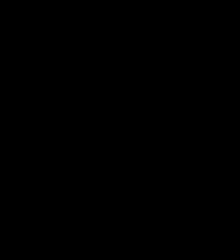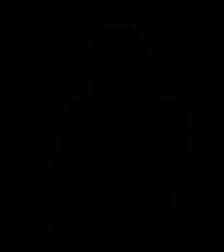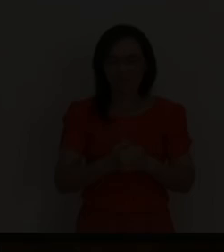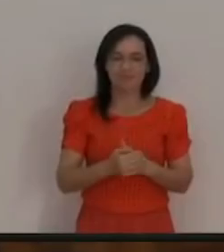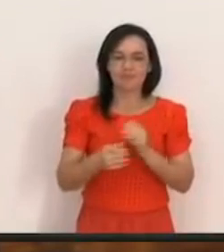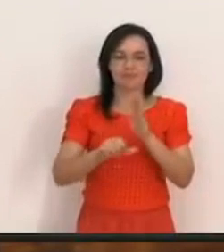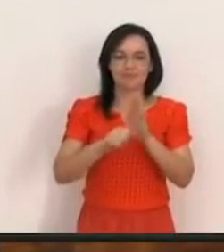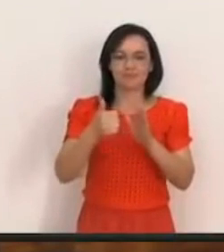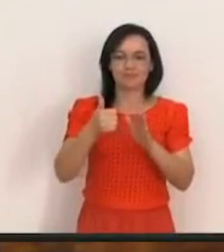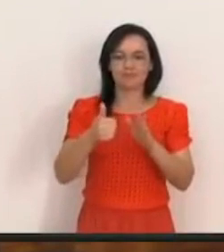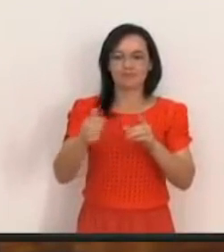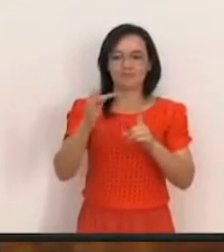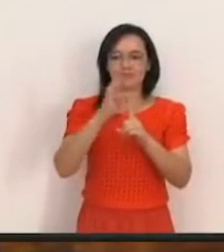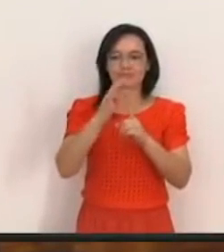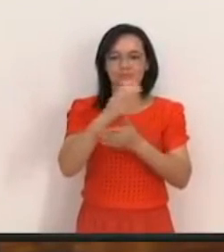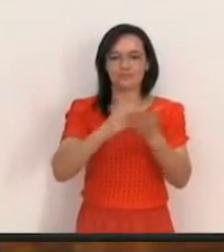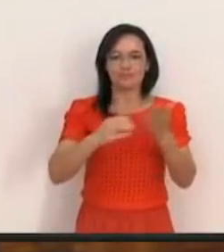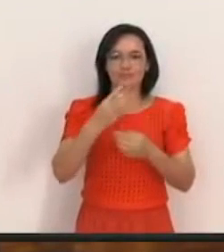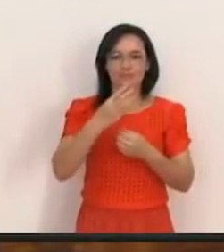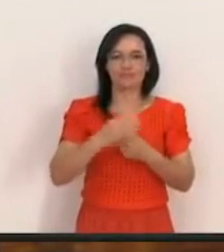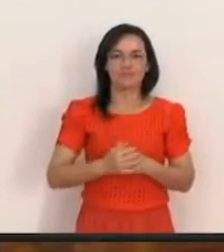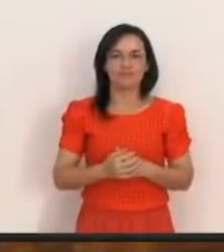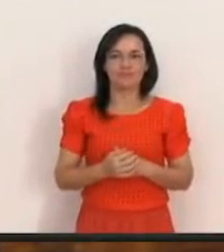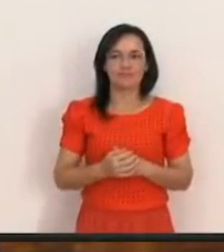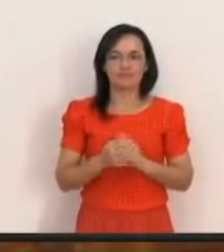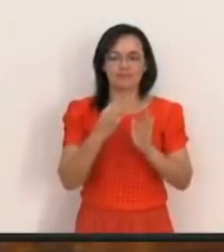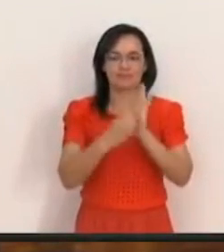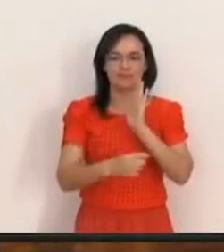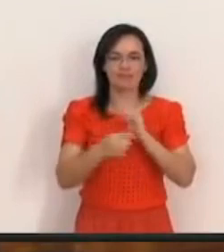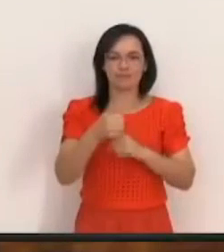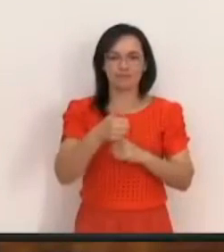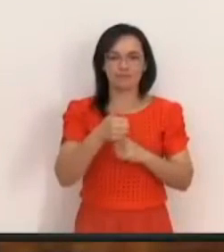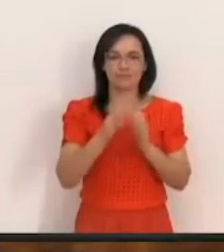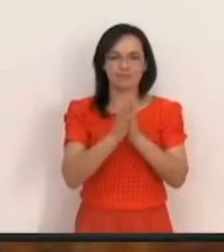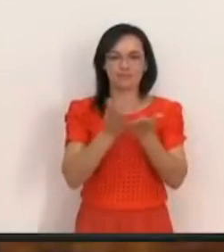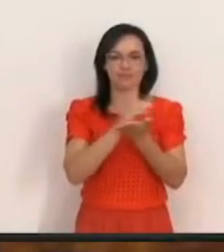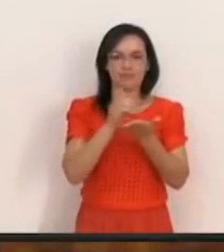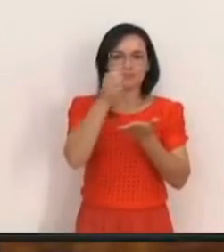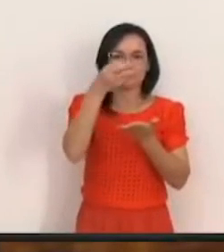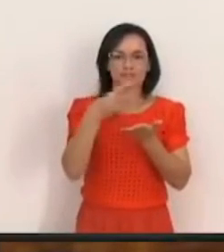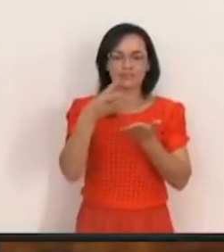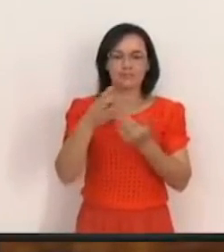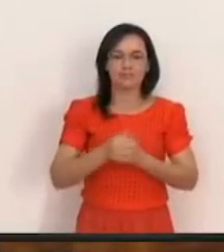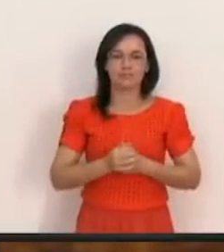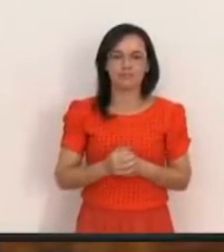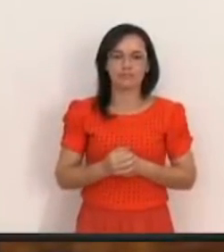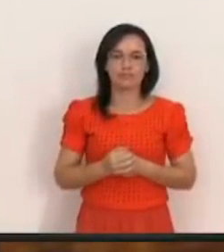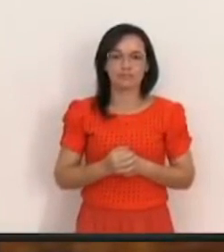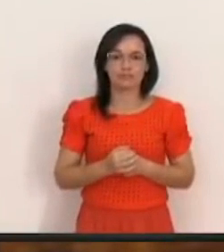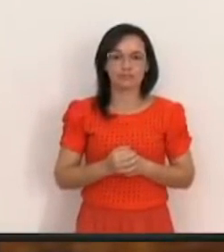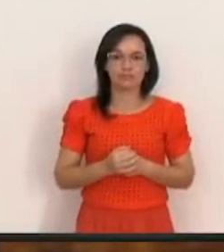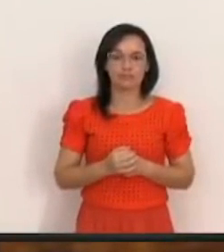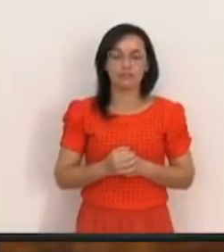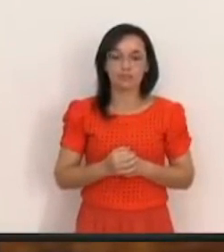1 Timóteo capítulo 3, versículo 1, diz assim Esta é uma